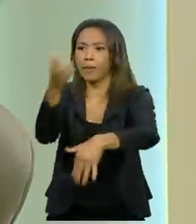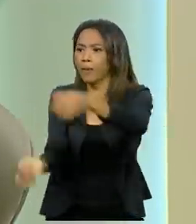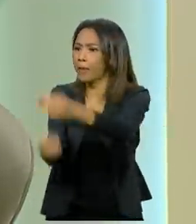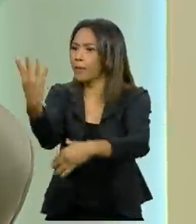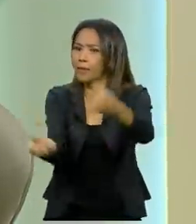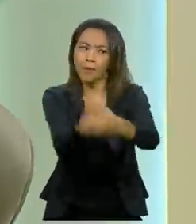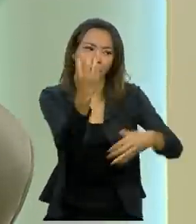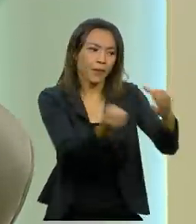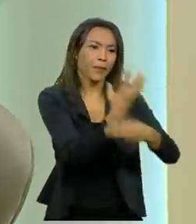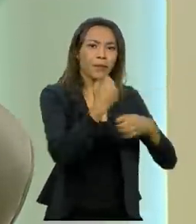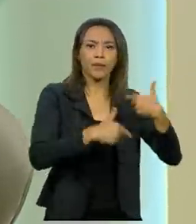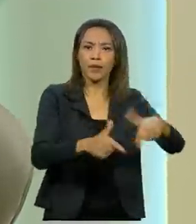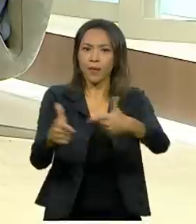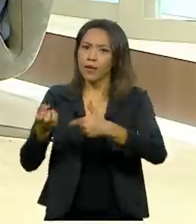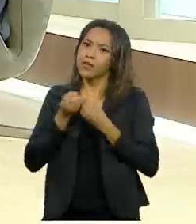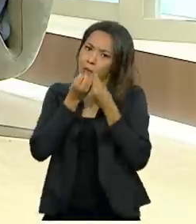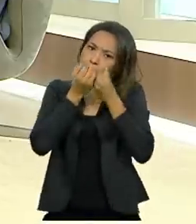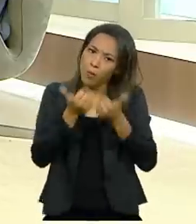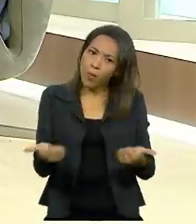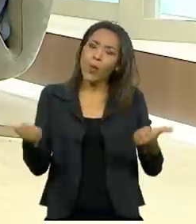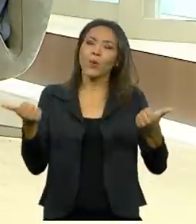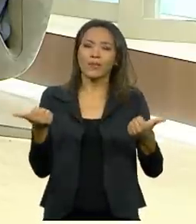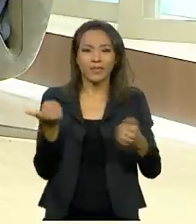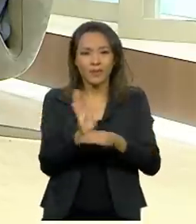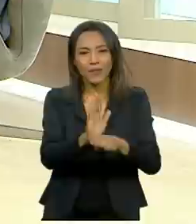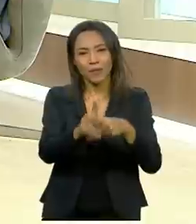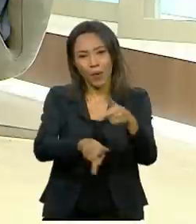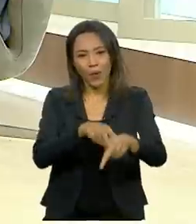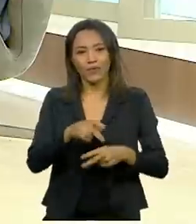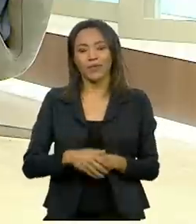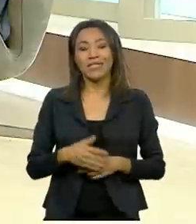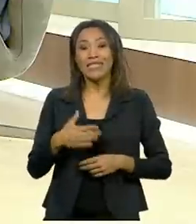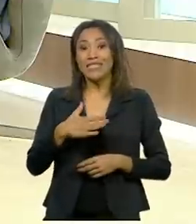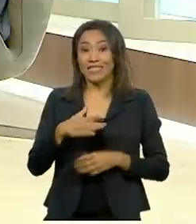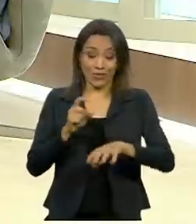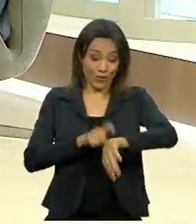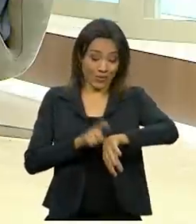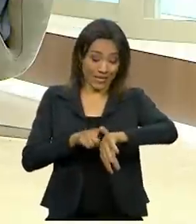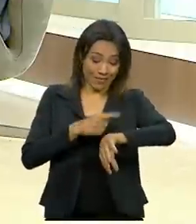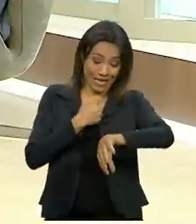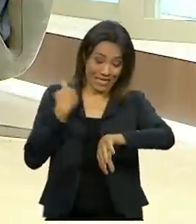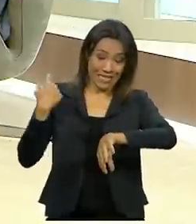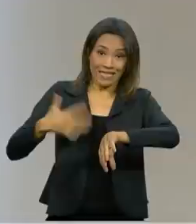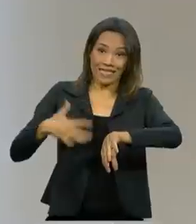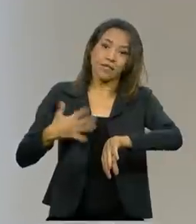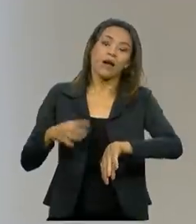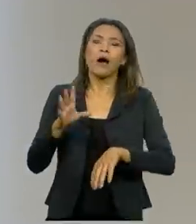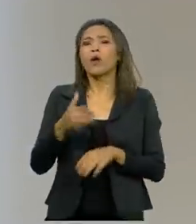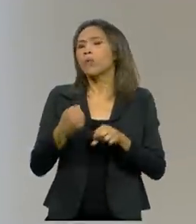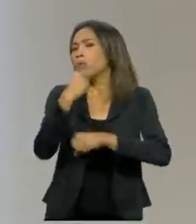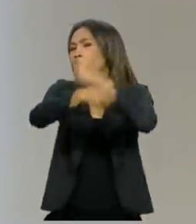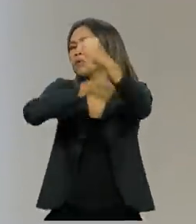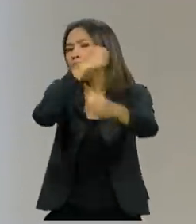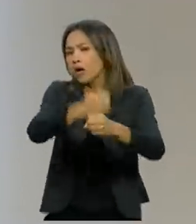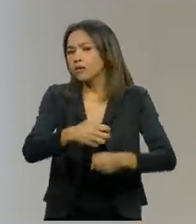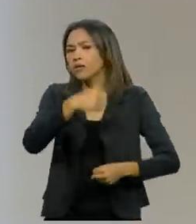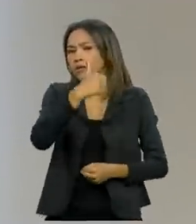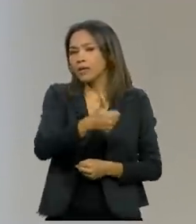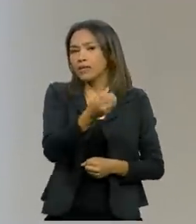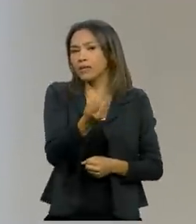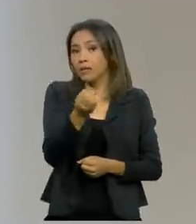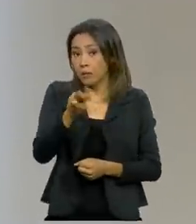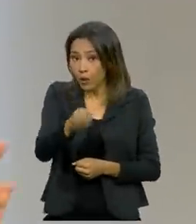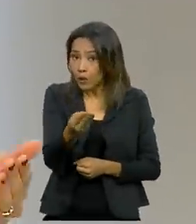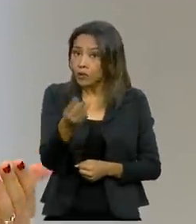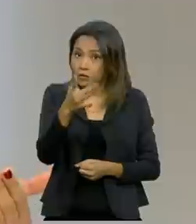condições para a nossa população. Ministro, eu sei que a gente já está com o tempo estourado, mas para o ano que vem, 160 milhões de pessoas, o público vacinável com